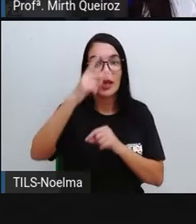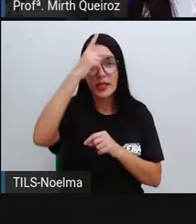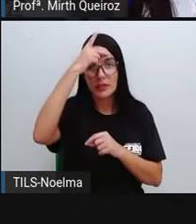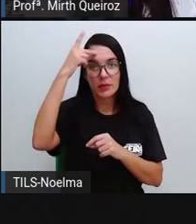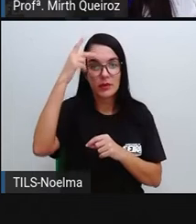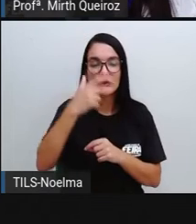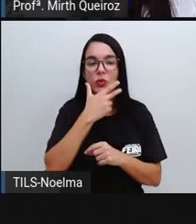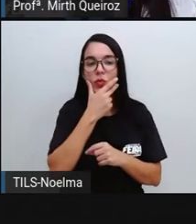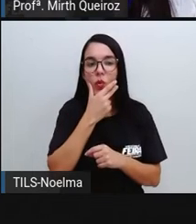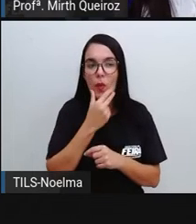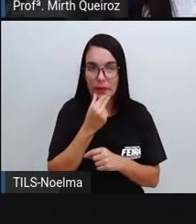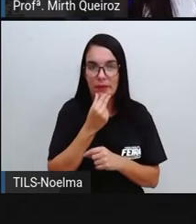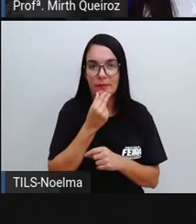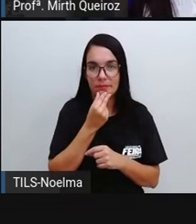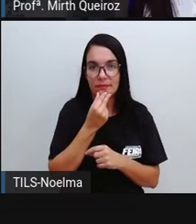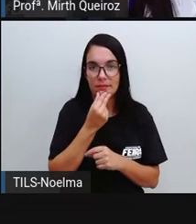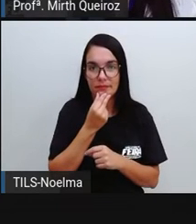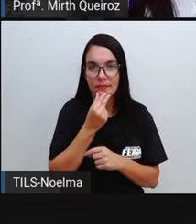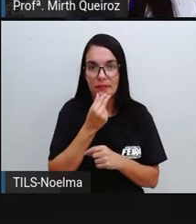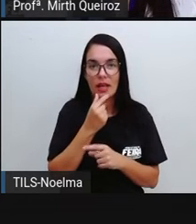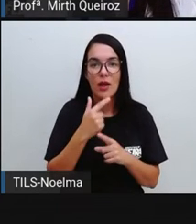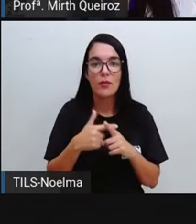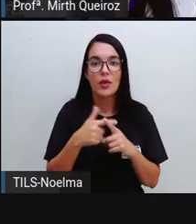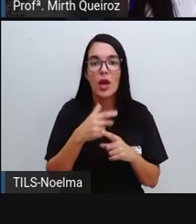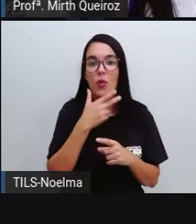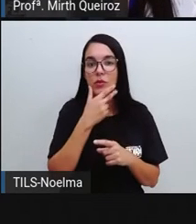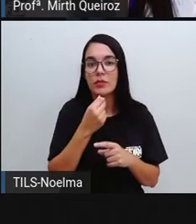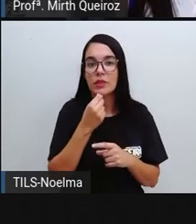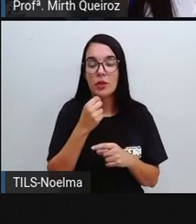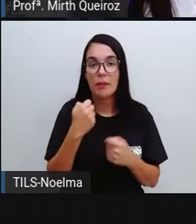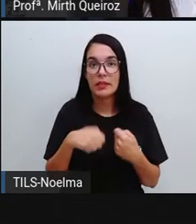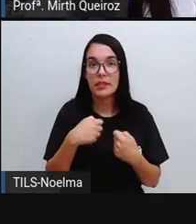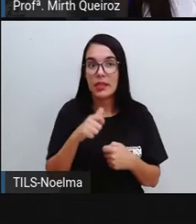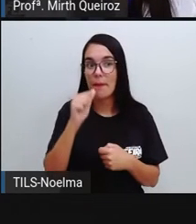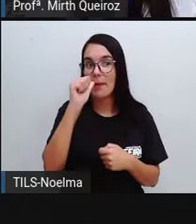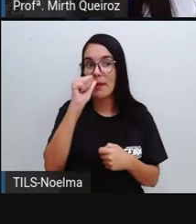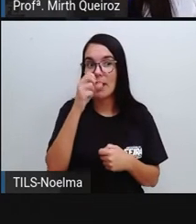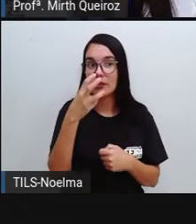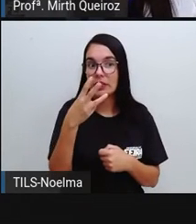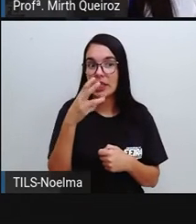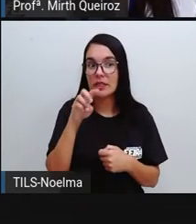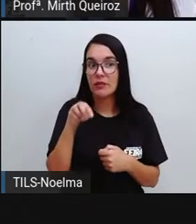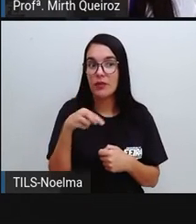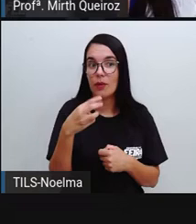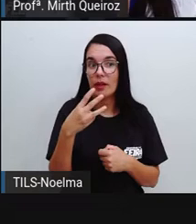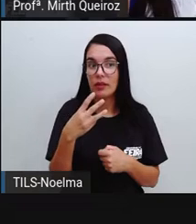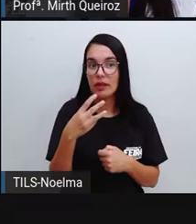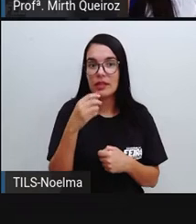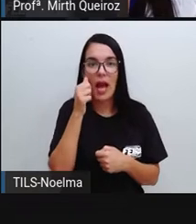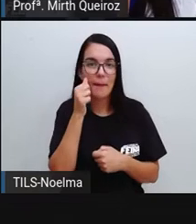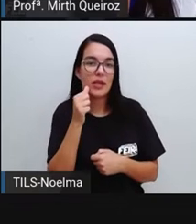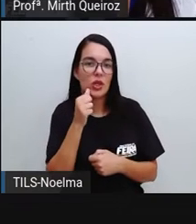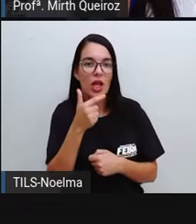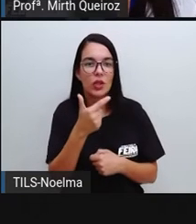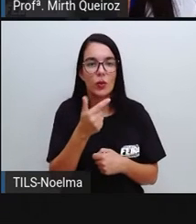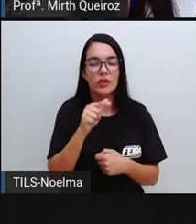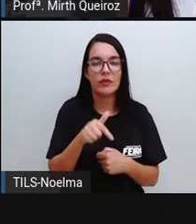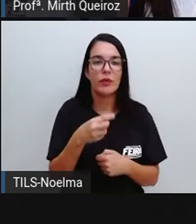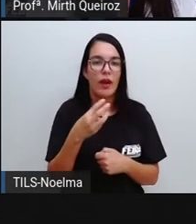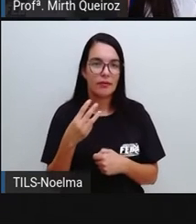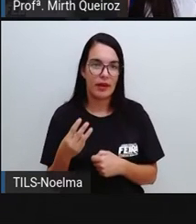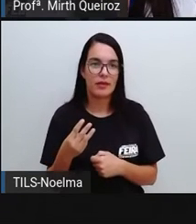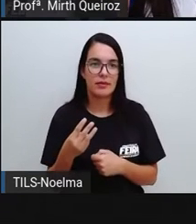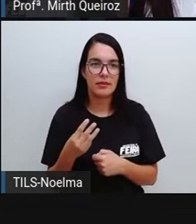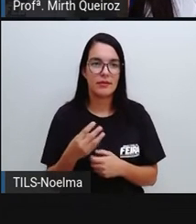indivíduos Do sexo masculino Os meninos Devem consumir 3,3 litros De água E as meninas 2